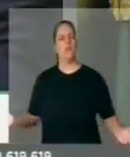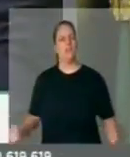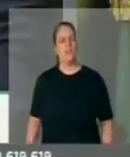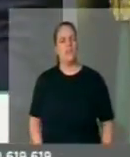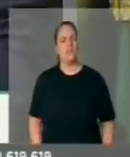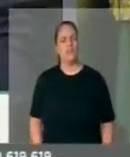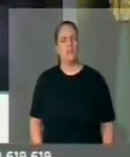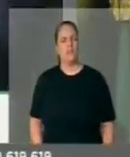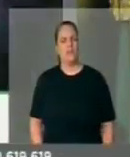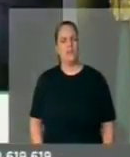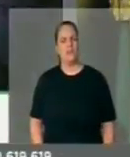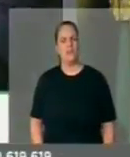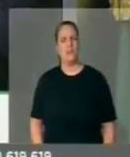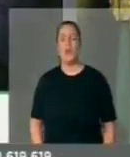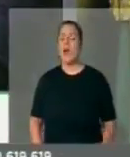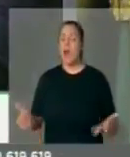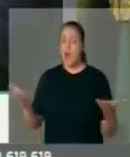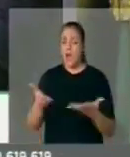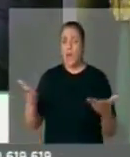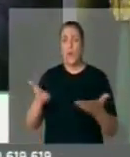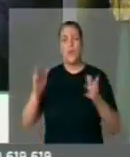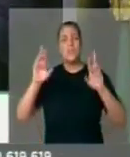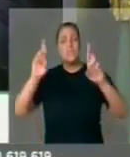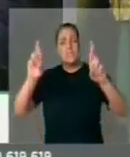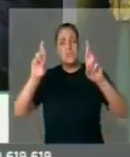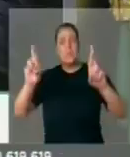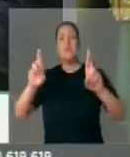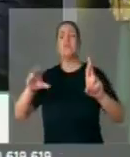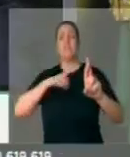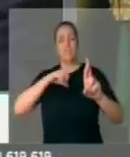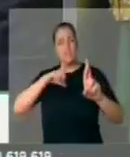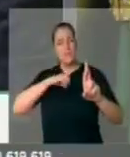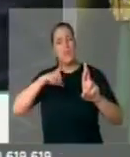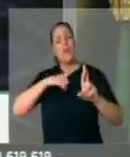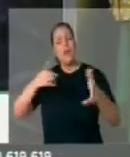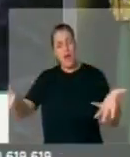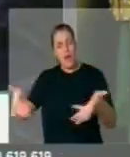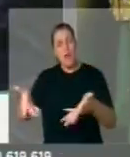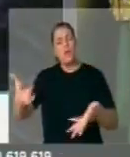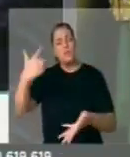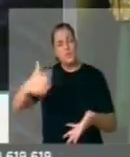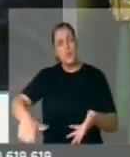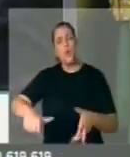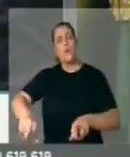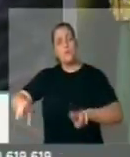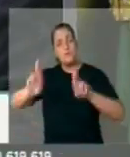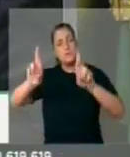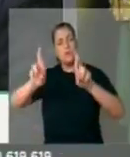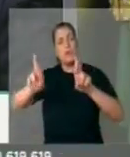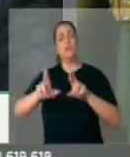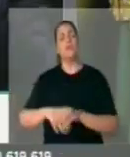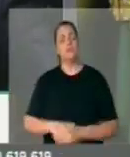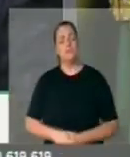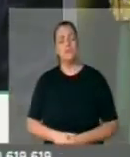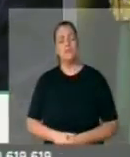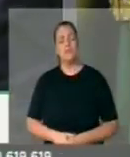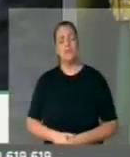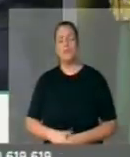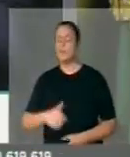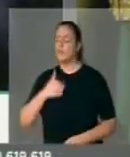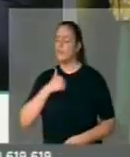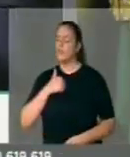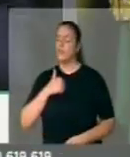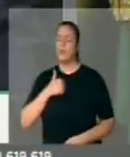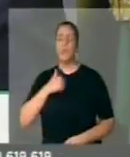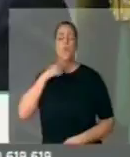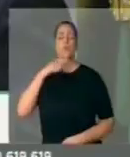agora a luz está aí, a esperança está aí. E essa esperança, deputado Rocha, eu não tenho dúvida